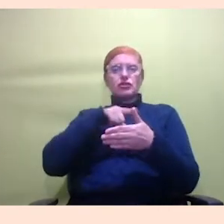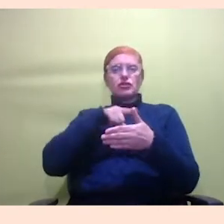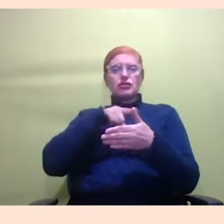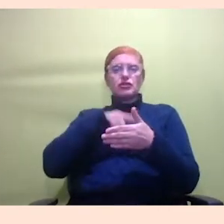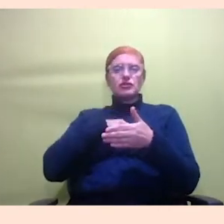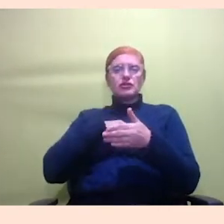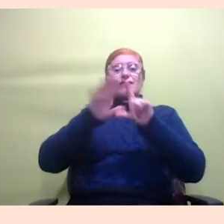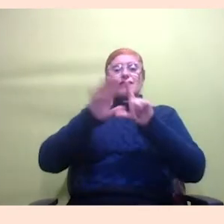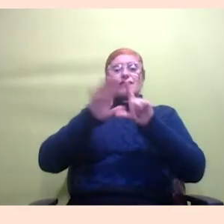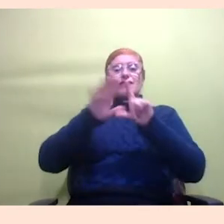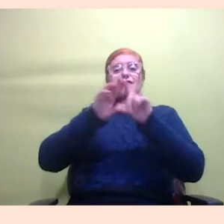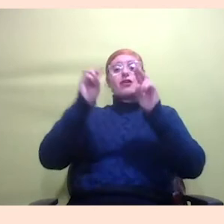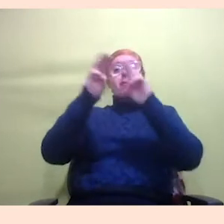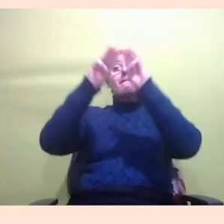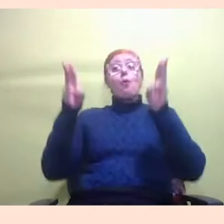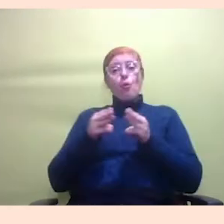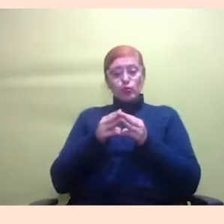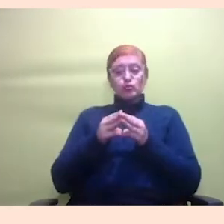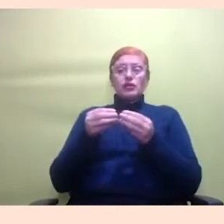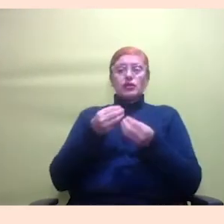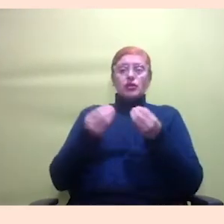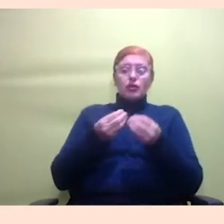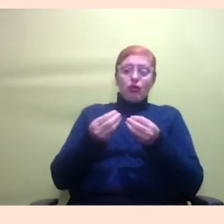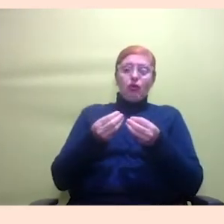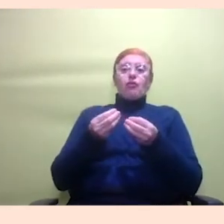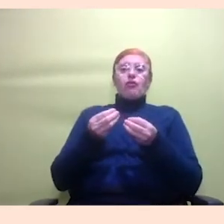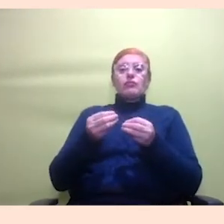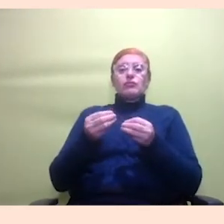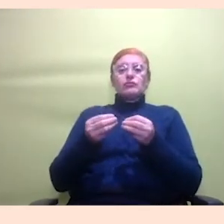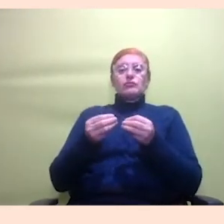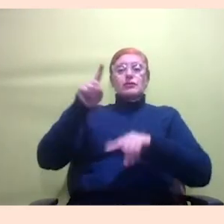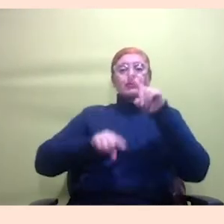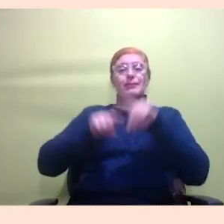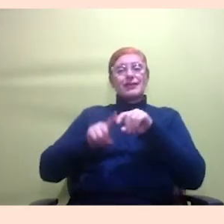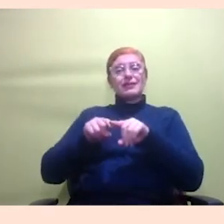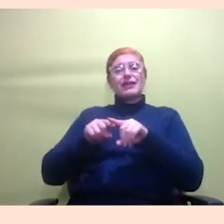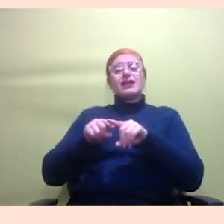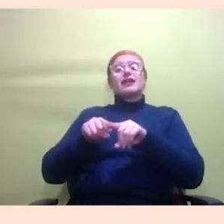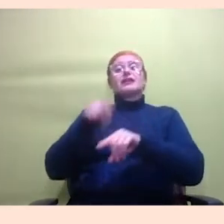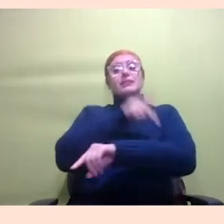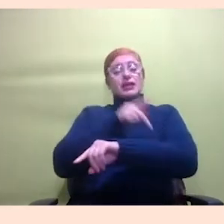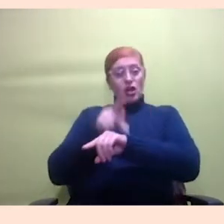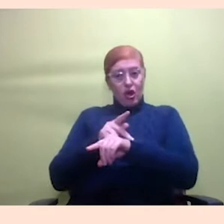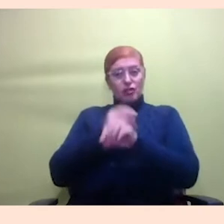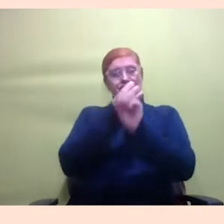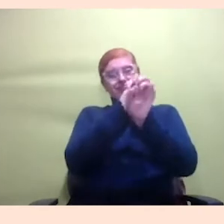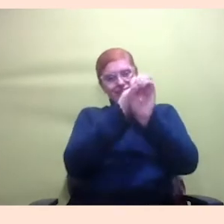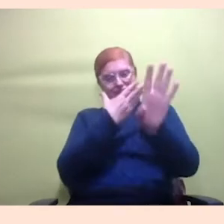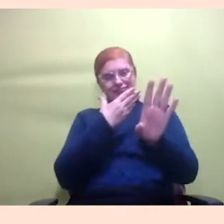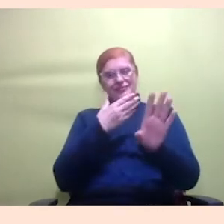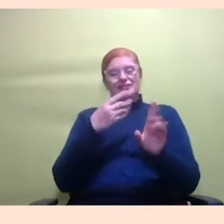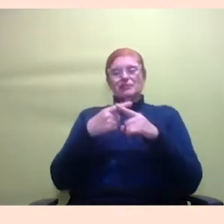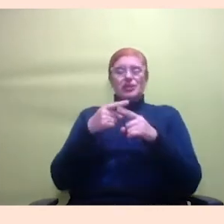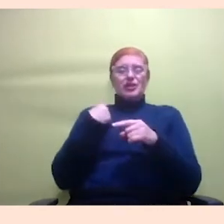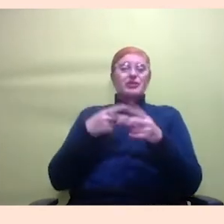ela está querendo comparar com os limites que a gente percebe porque a gente está discutindo isso aqui na universidade